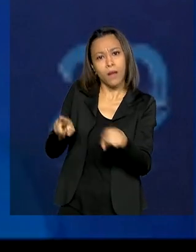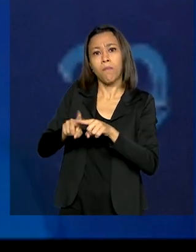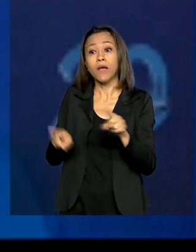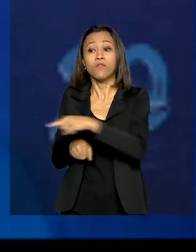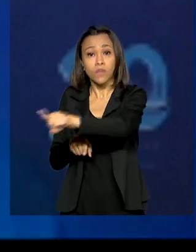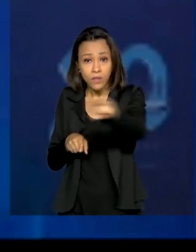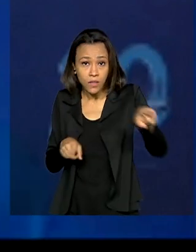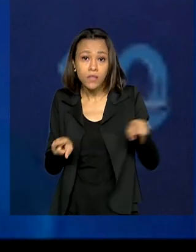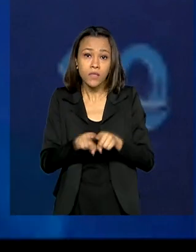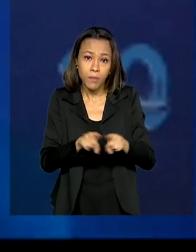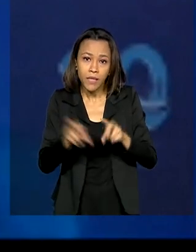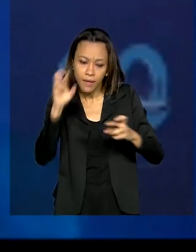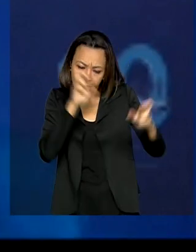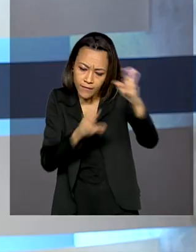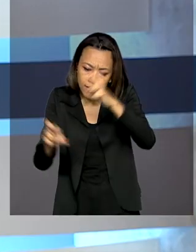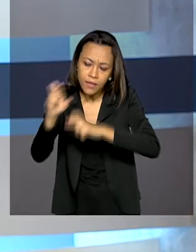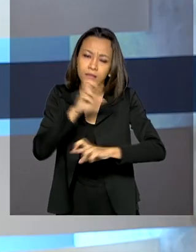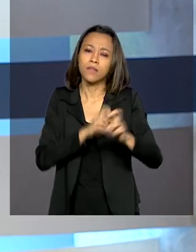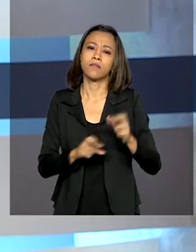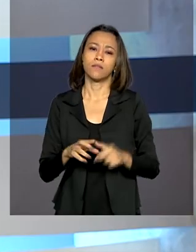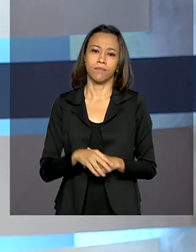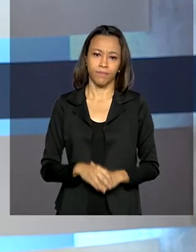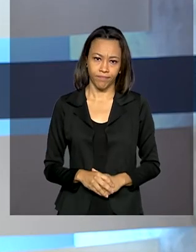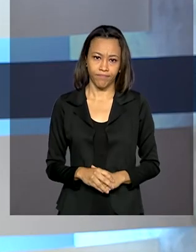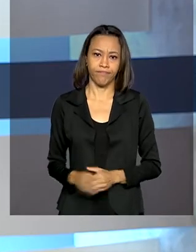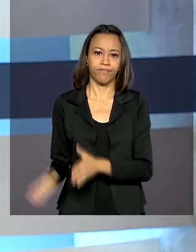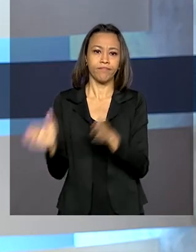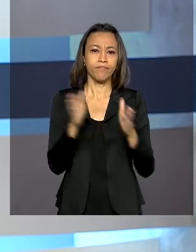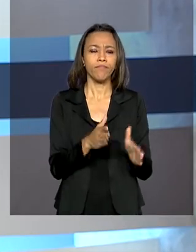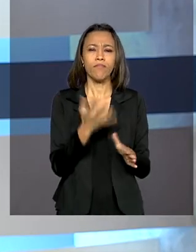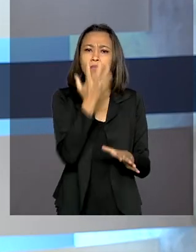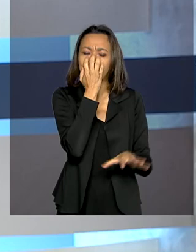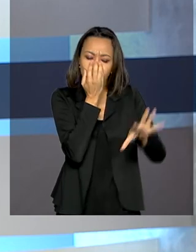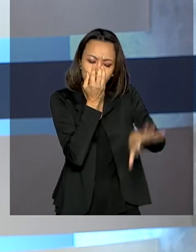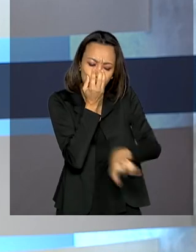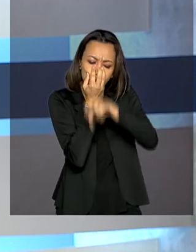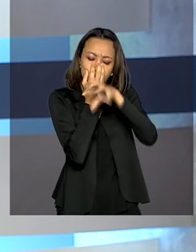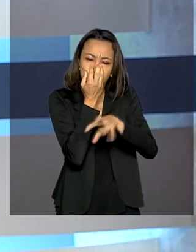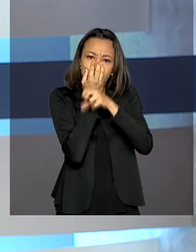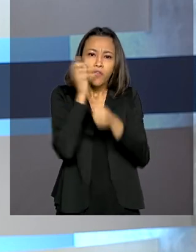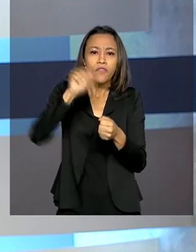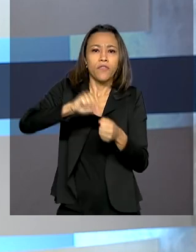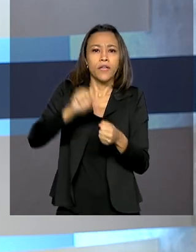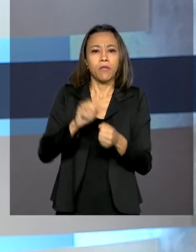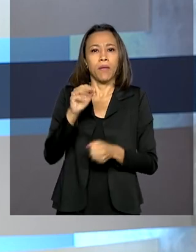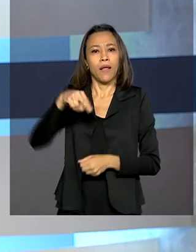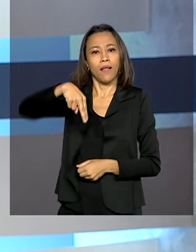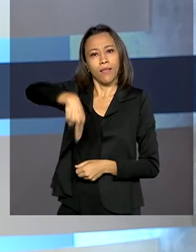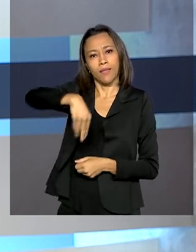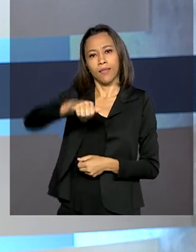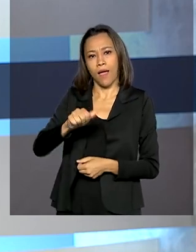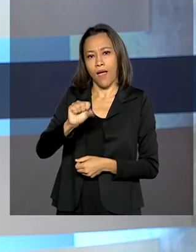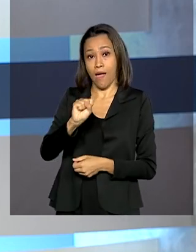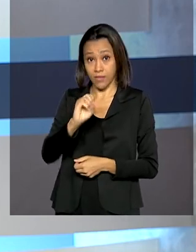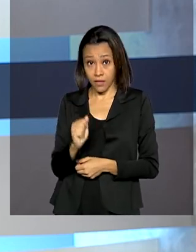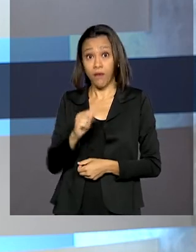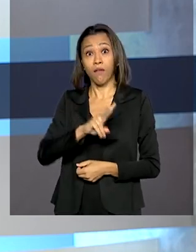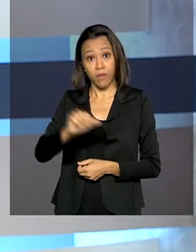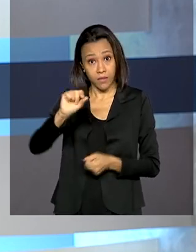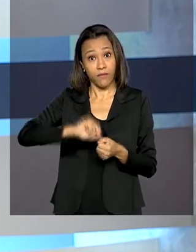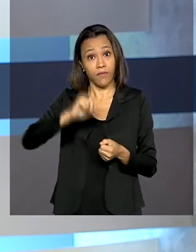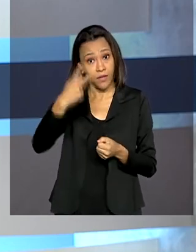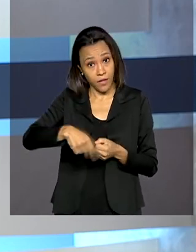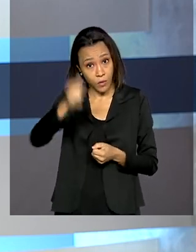fiscalização têm. Um respirador projetado pela NASA será produzido no Brasil. A Agência